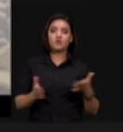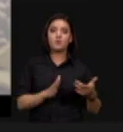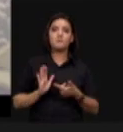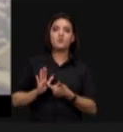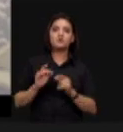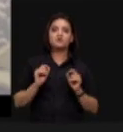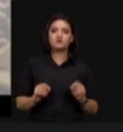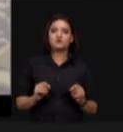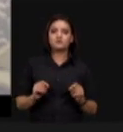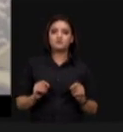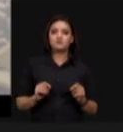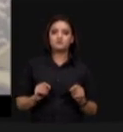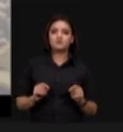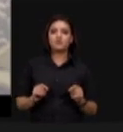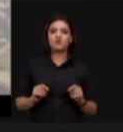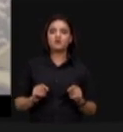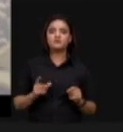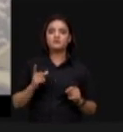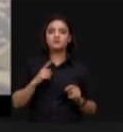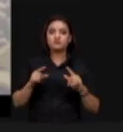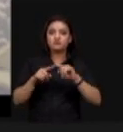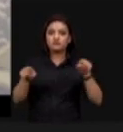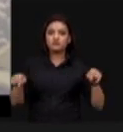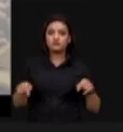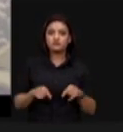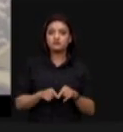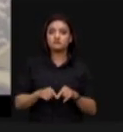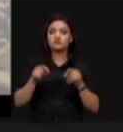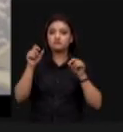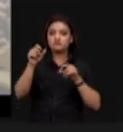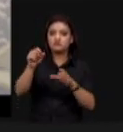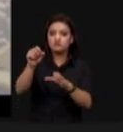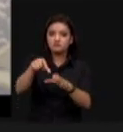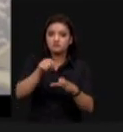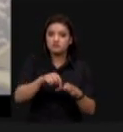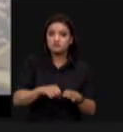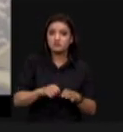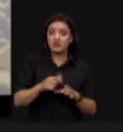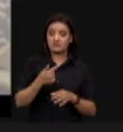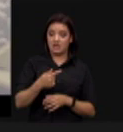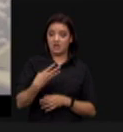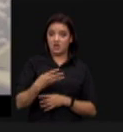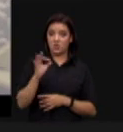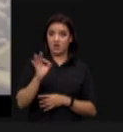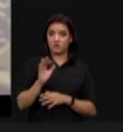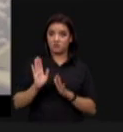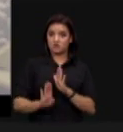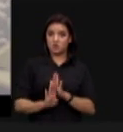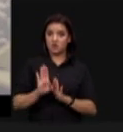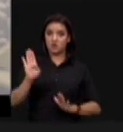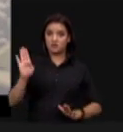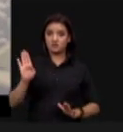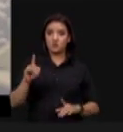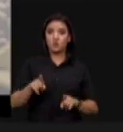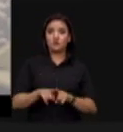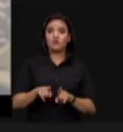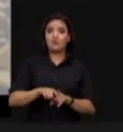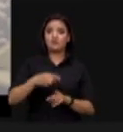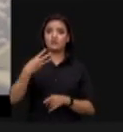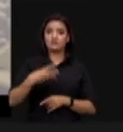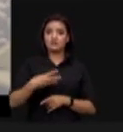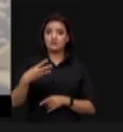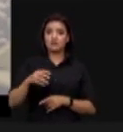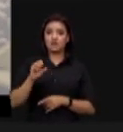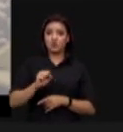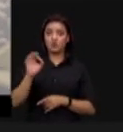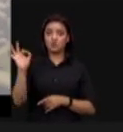grãos, de lá para cá, cresceu 74%, e a produção de grãos cresceu 338%,